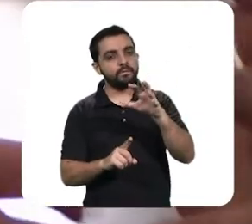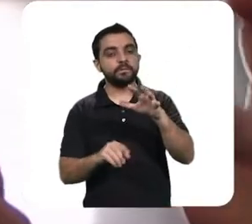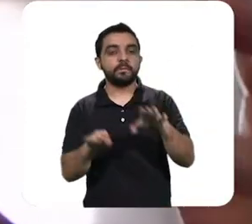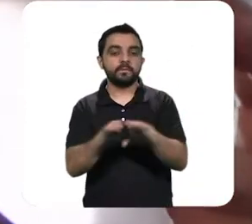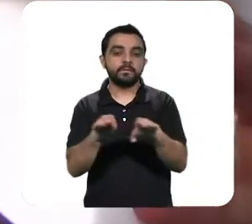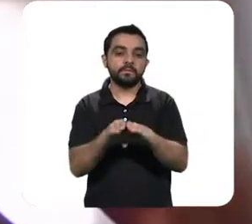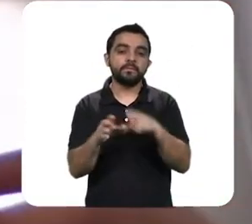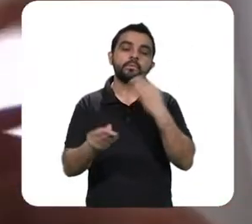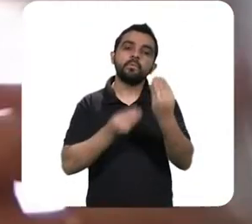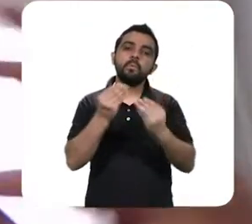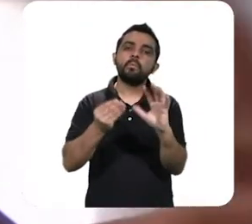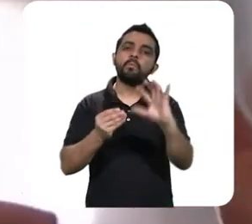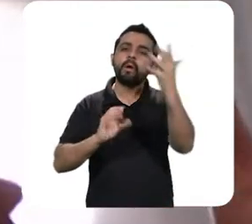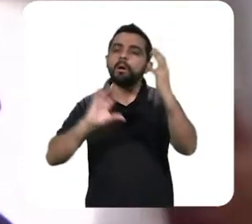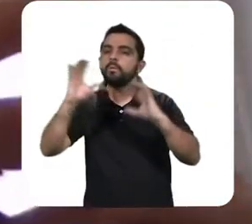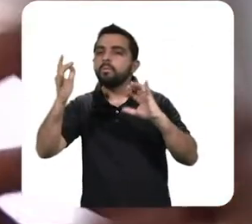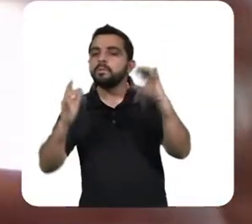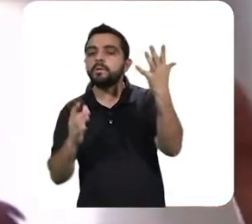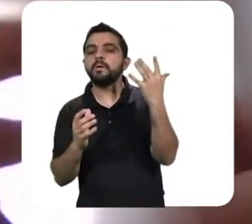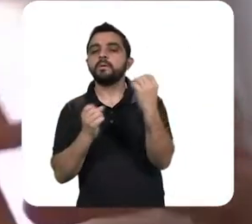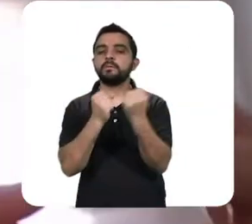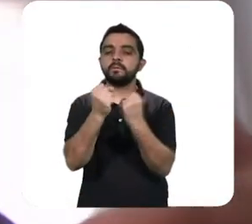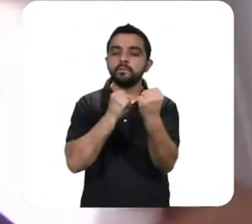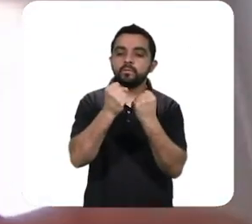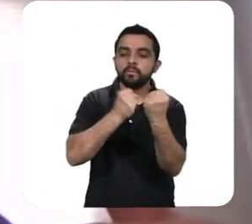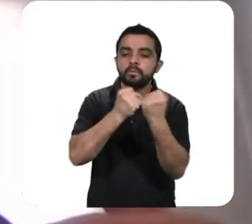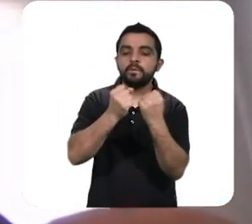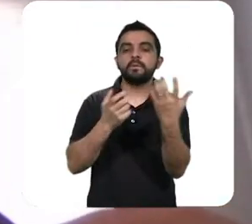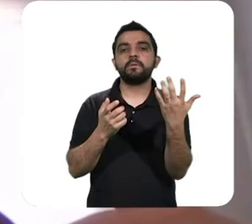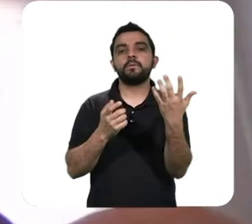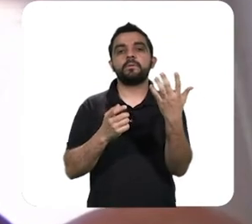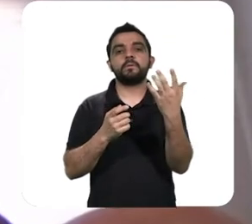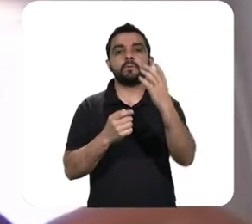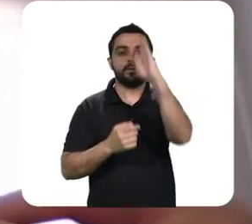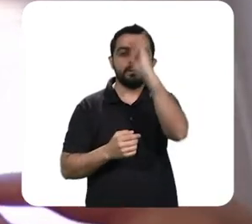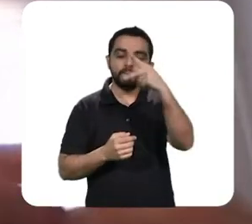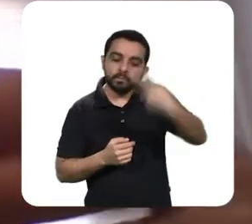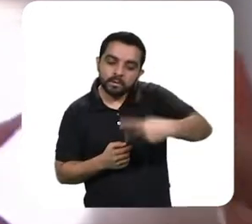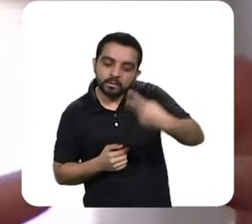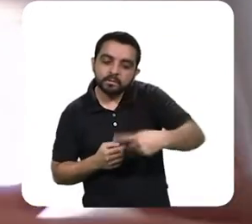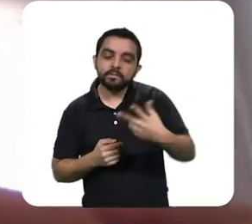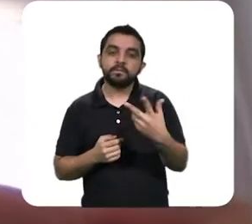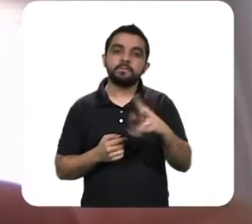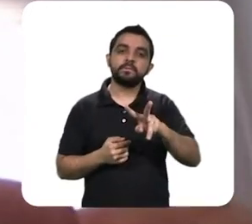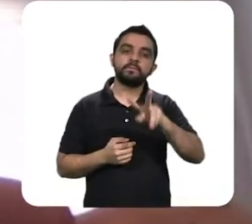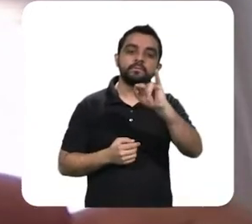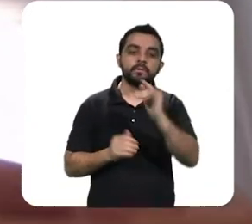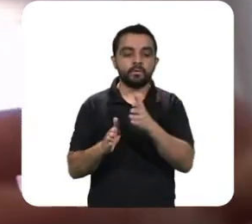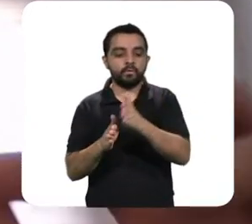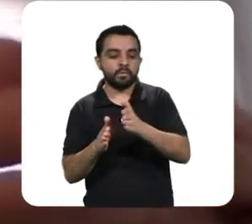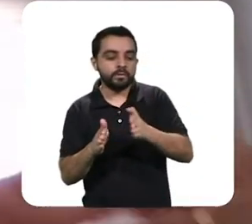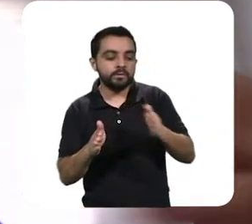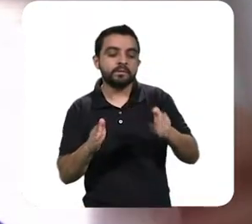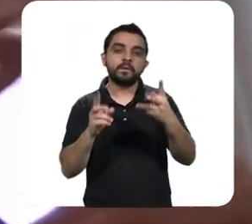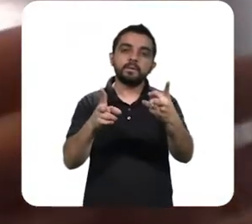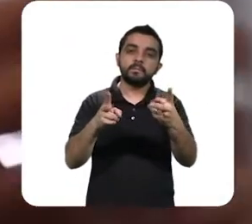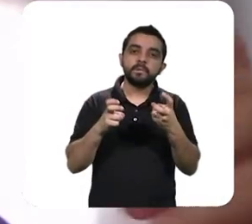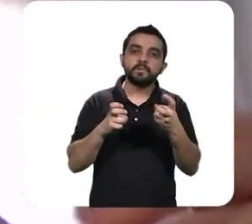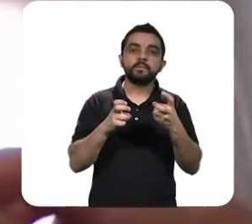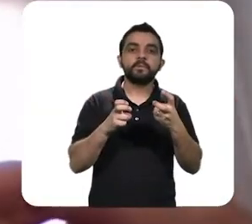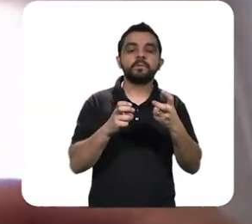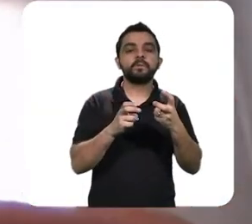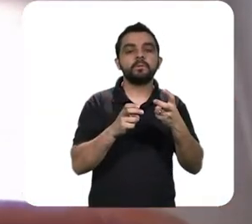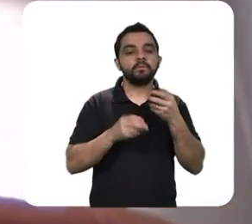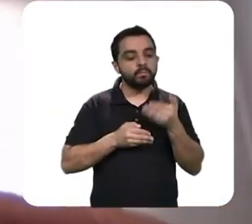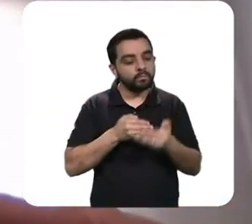as economias nacionais se organizam bem este processo e o que pode ser melhor